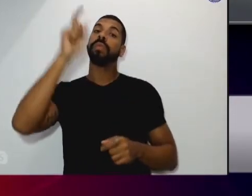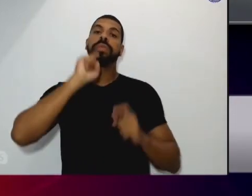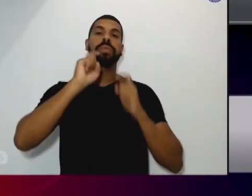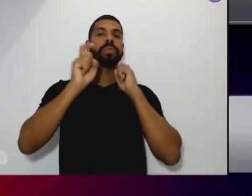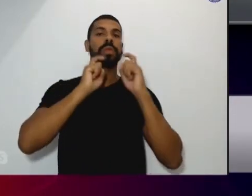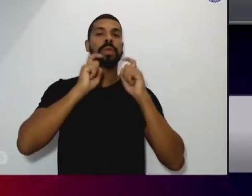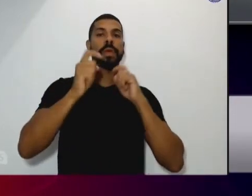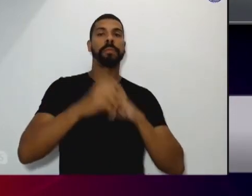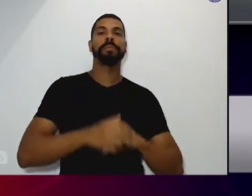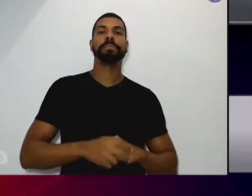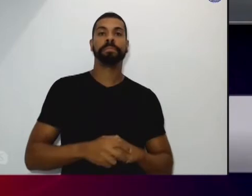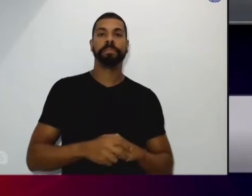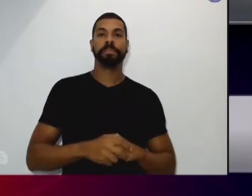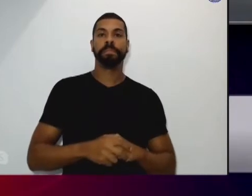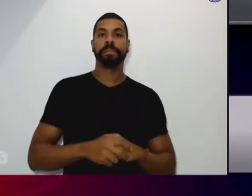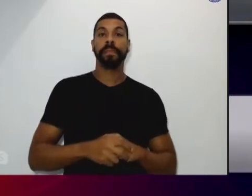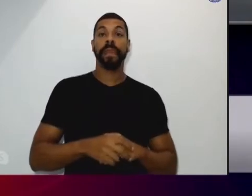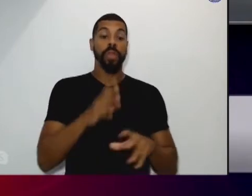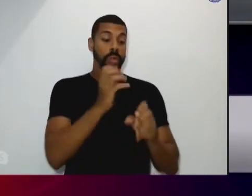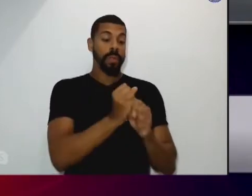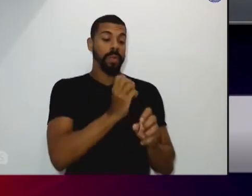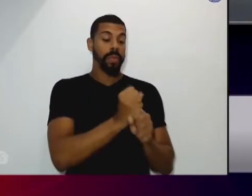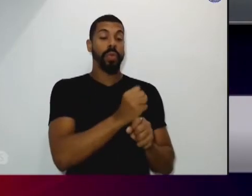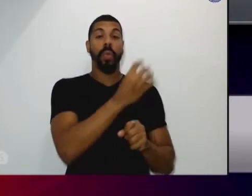43 cidades em Botucatu